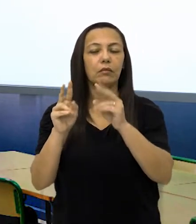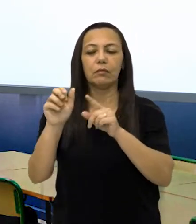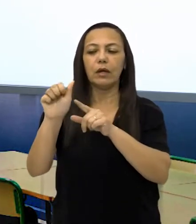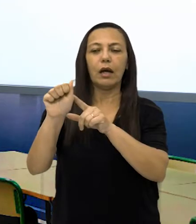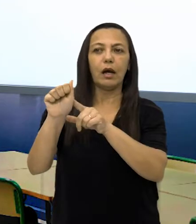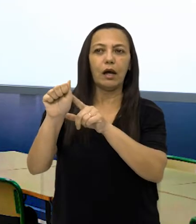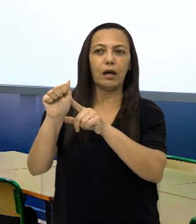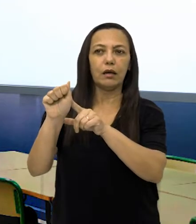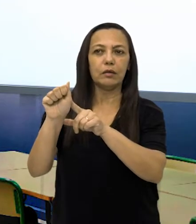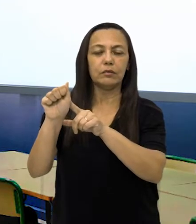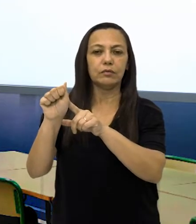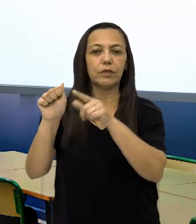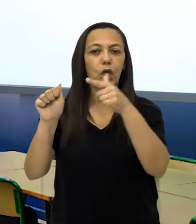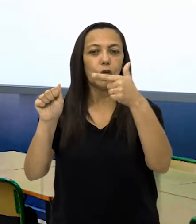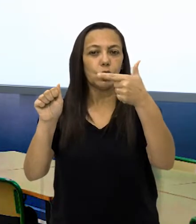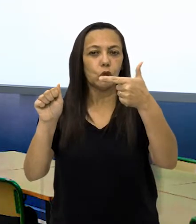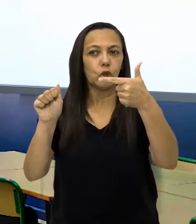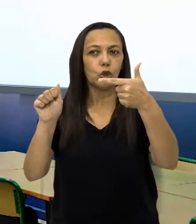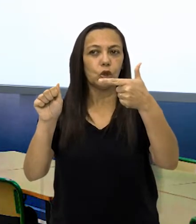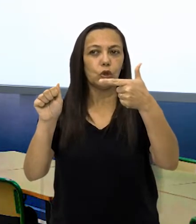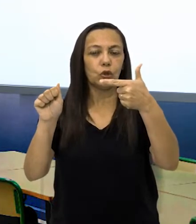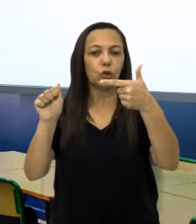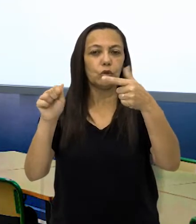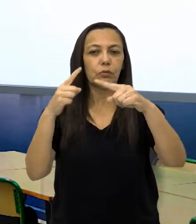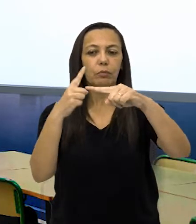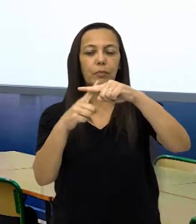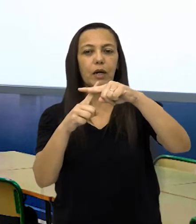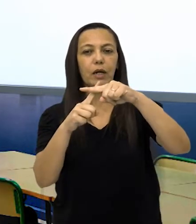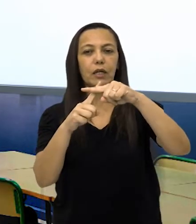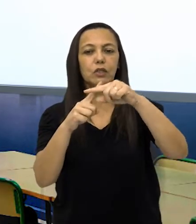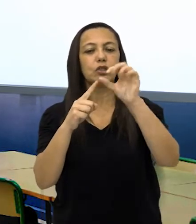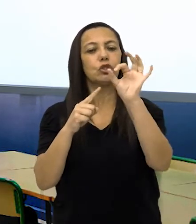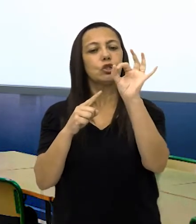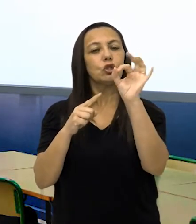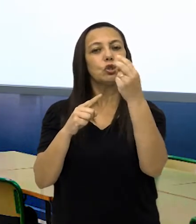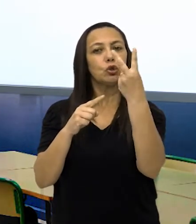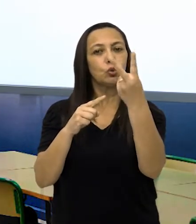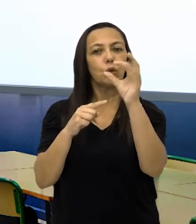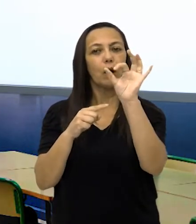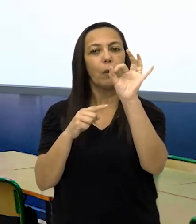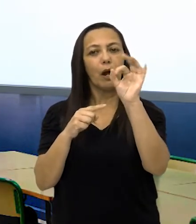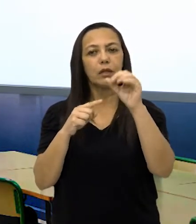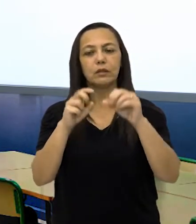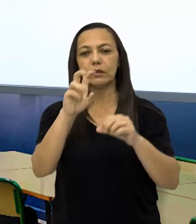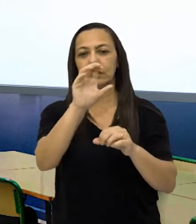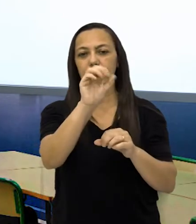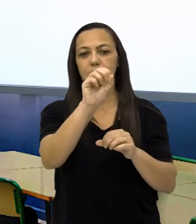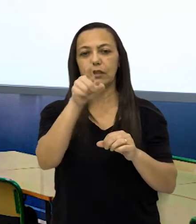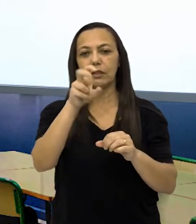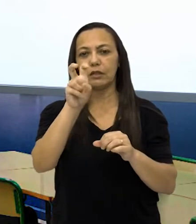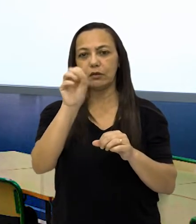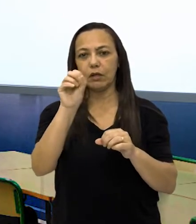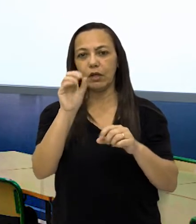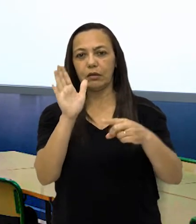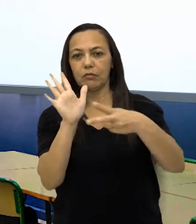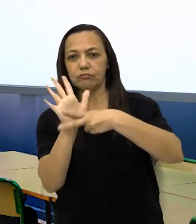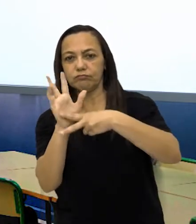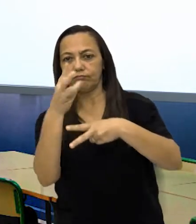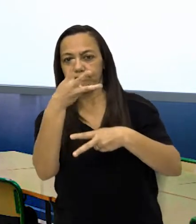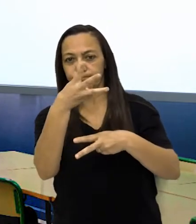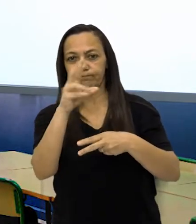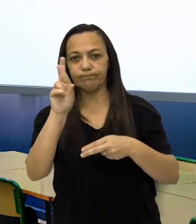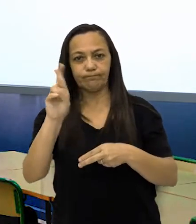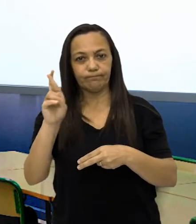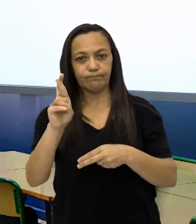alternativa A. R$,00 mais duas moedas de R$ que dá o total de R$,00.